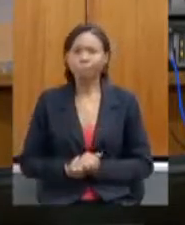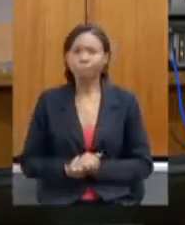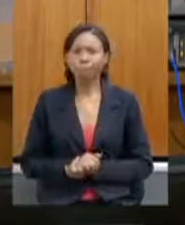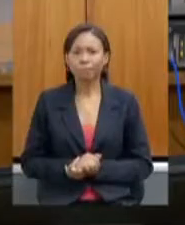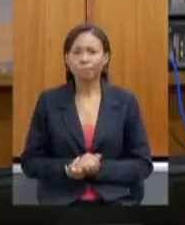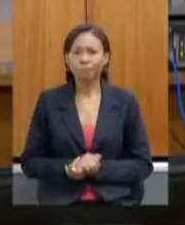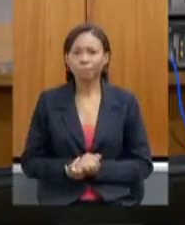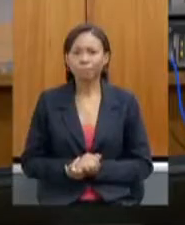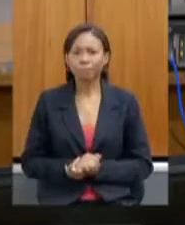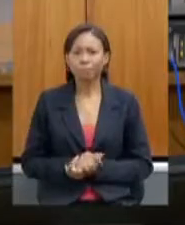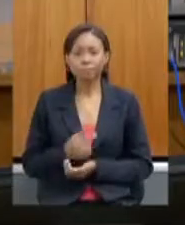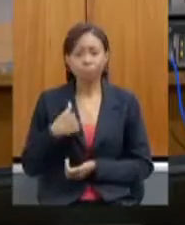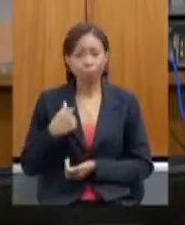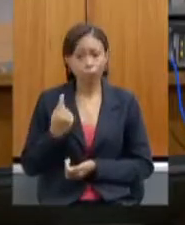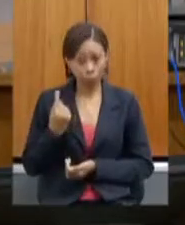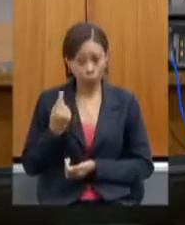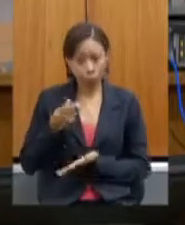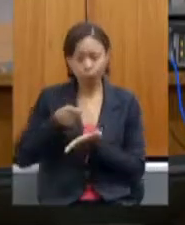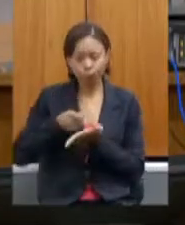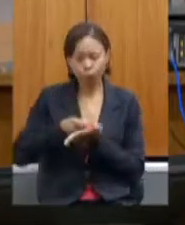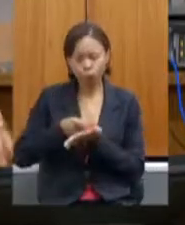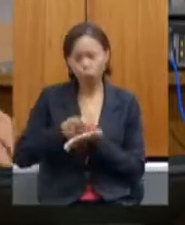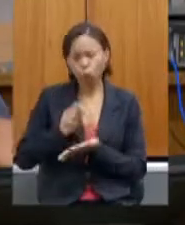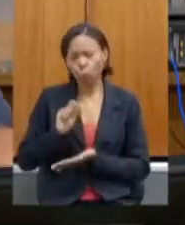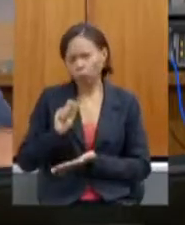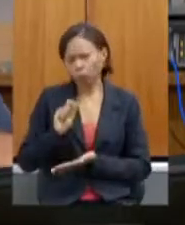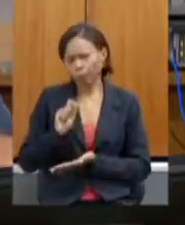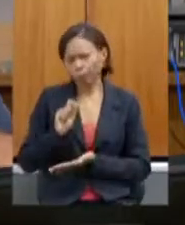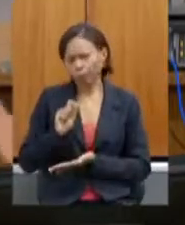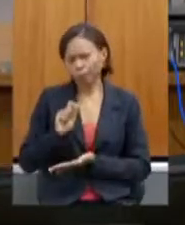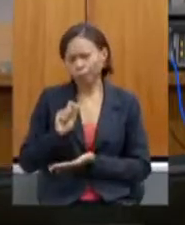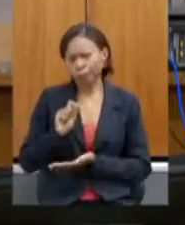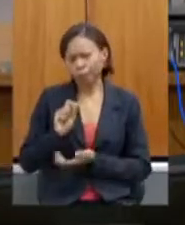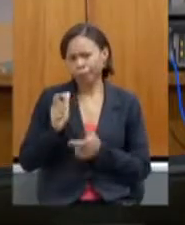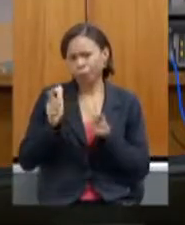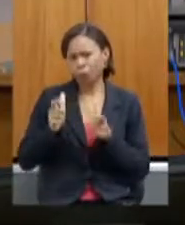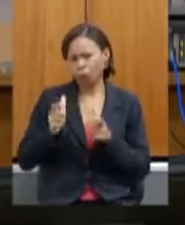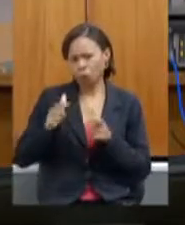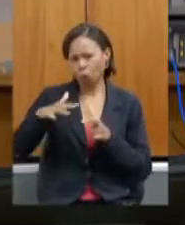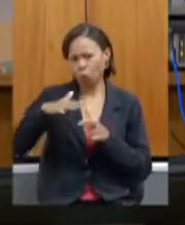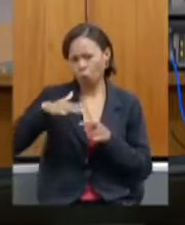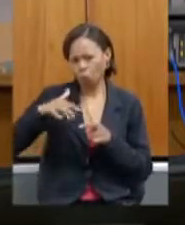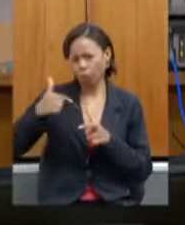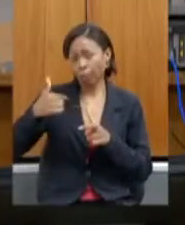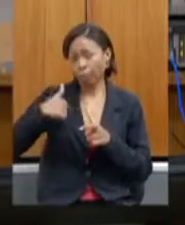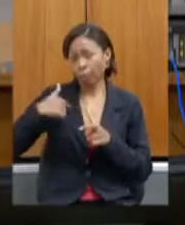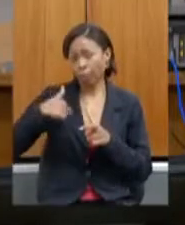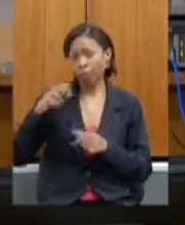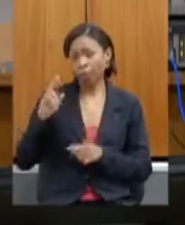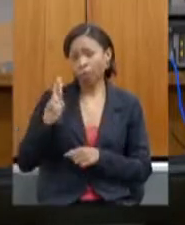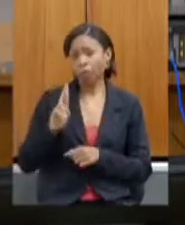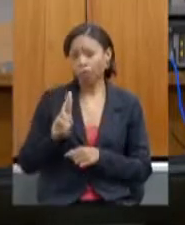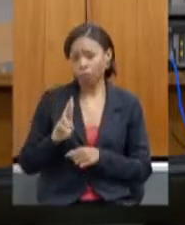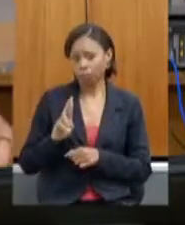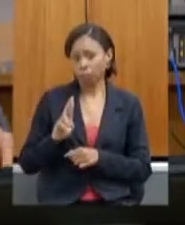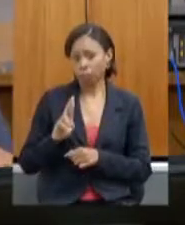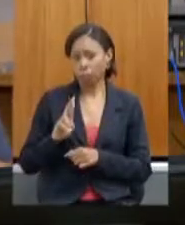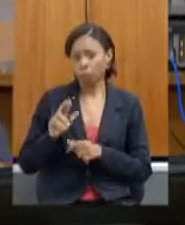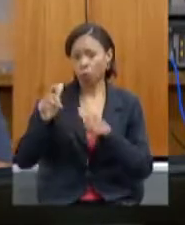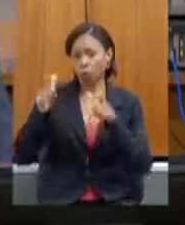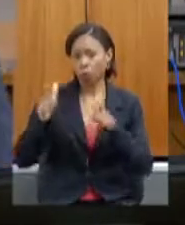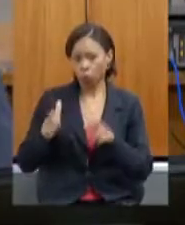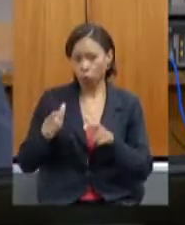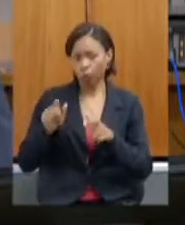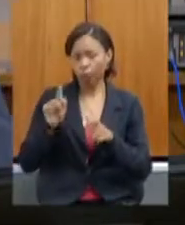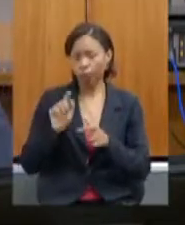queria cobrar sobre o caso de uma região a qual eu represento, a gente representa todo o Estado, mas